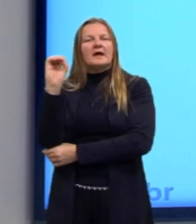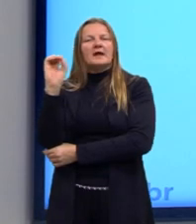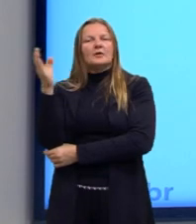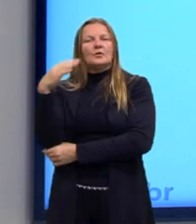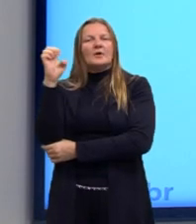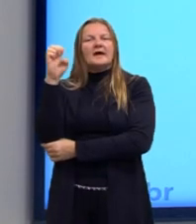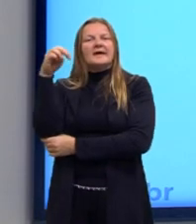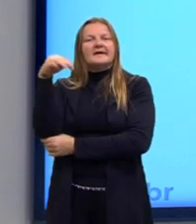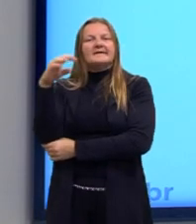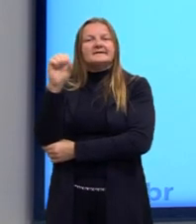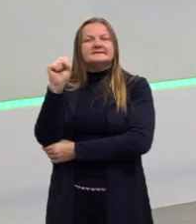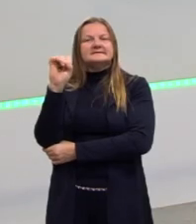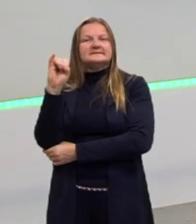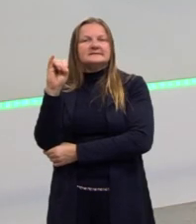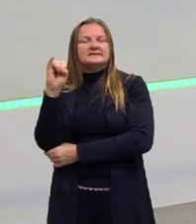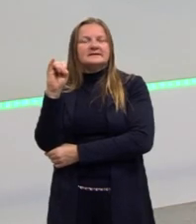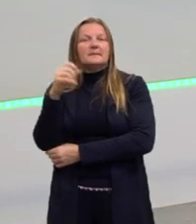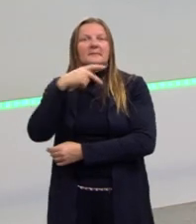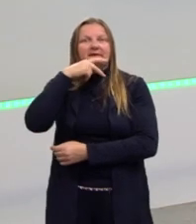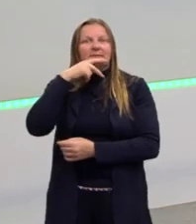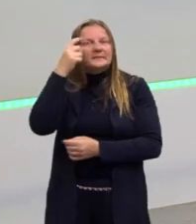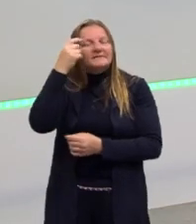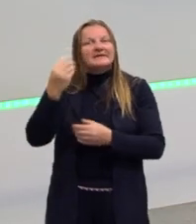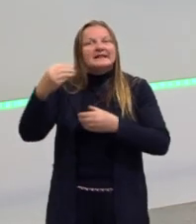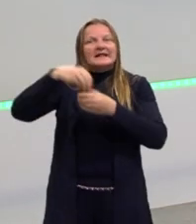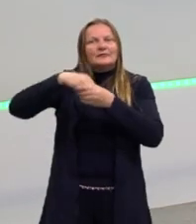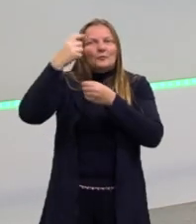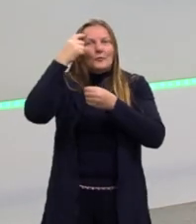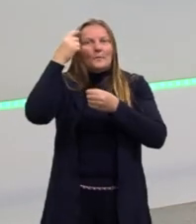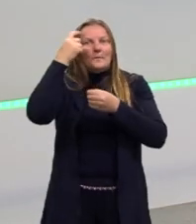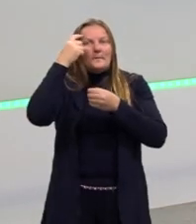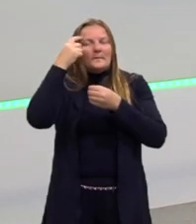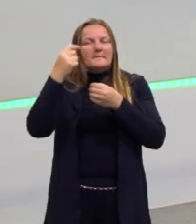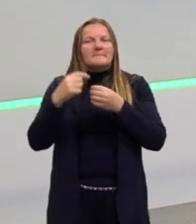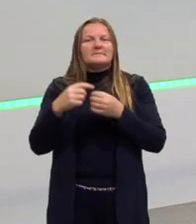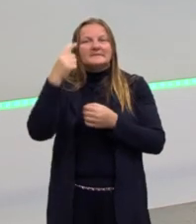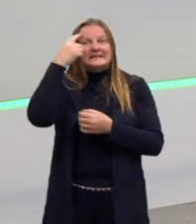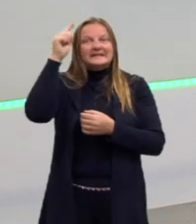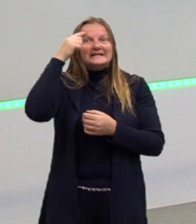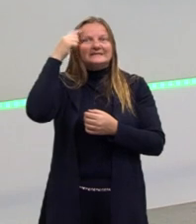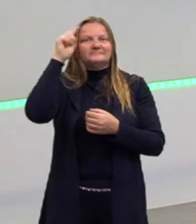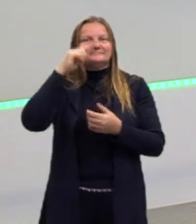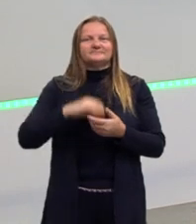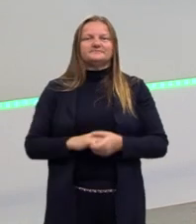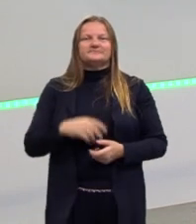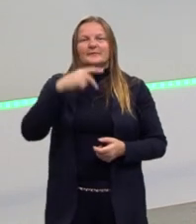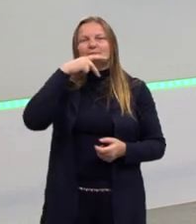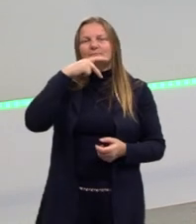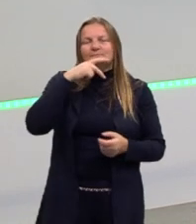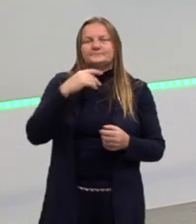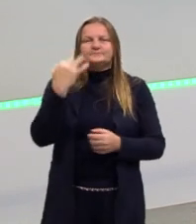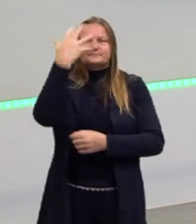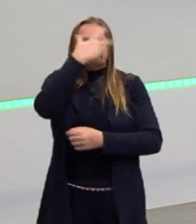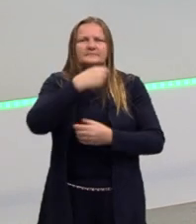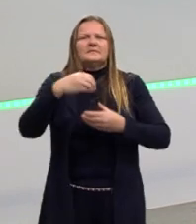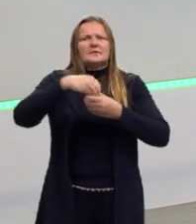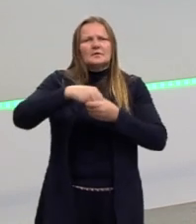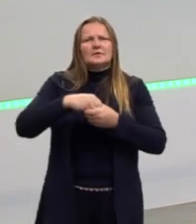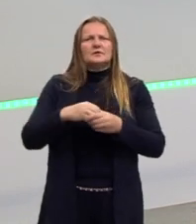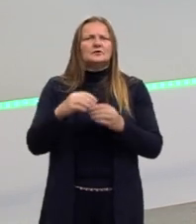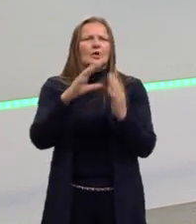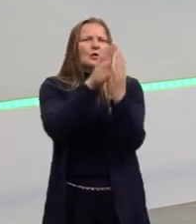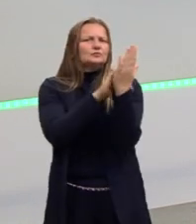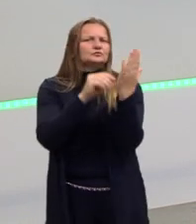mundo das ideias. Esse mundo da perfeição, que era a teoria platônica. Então, para o Platão, a beleza aqui era apenas uma